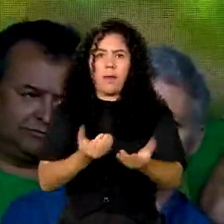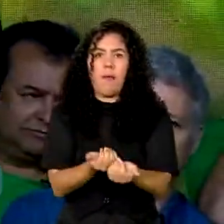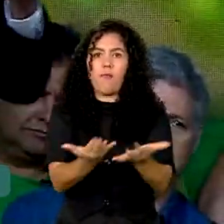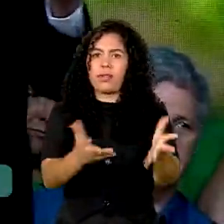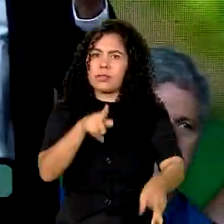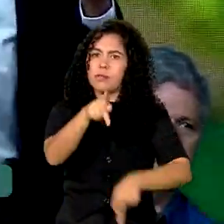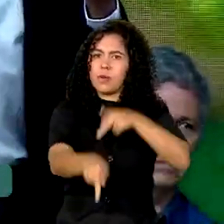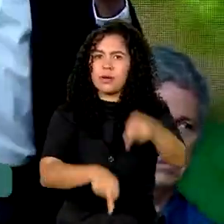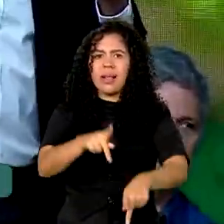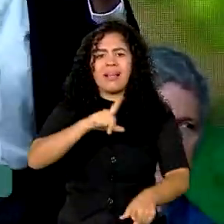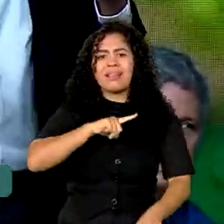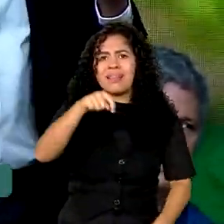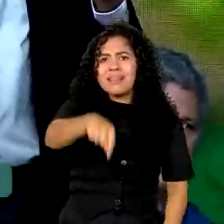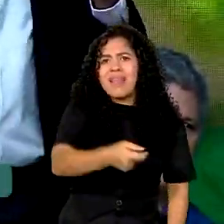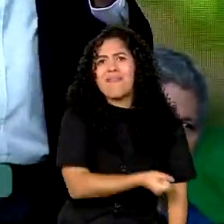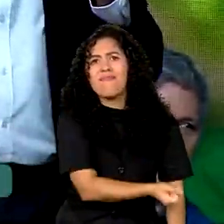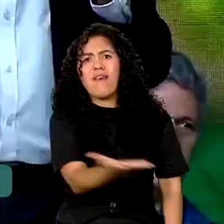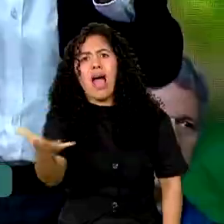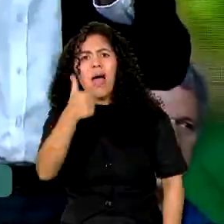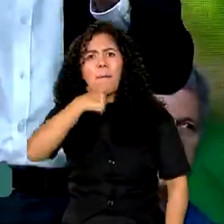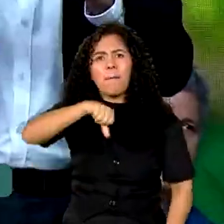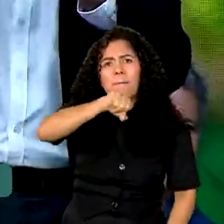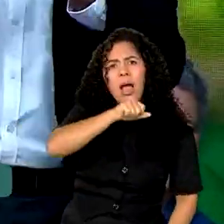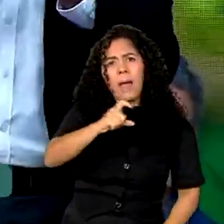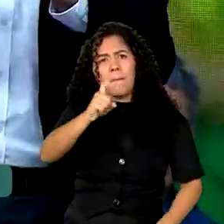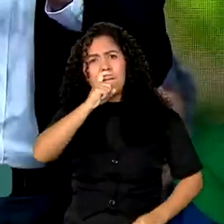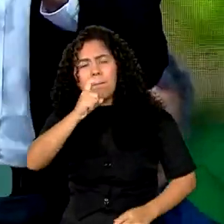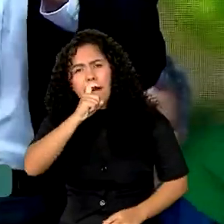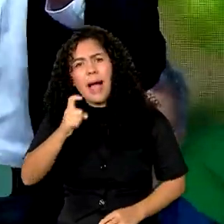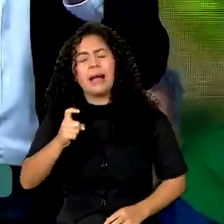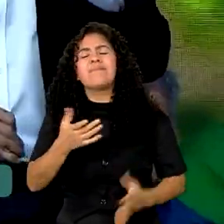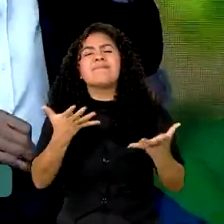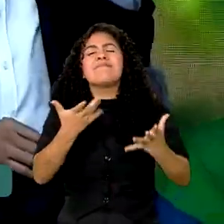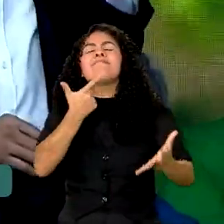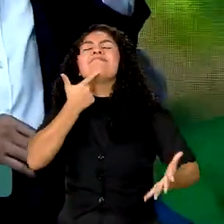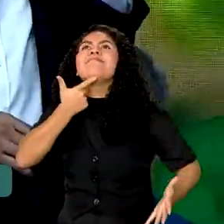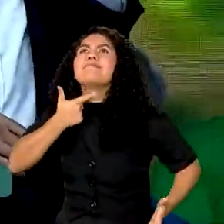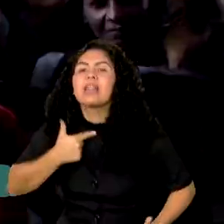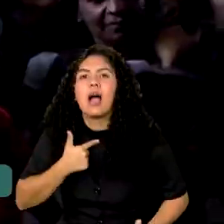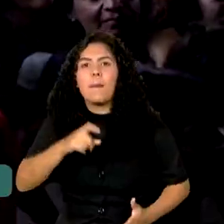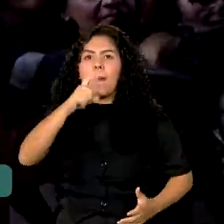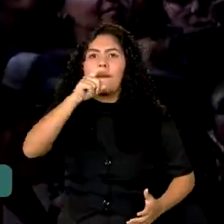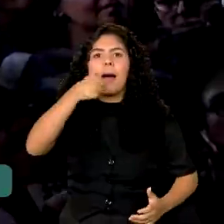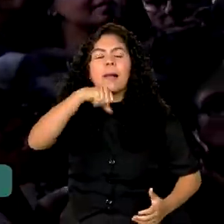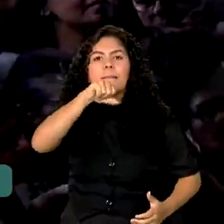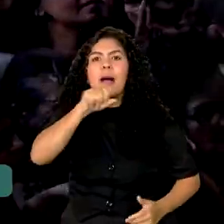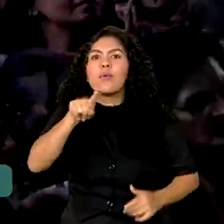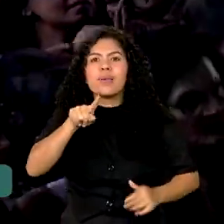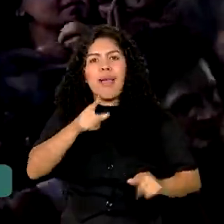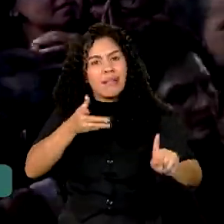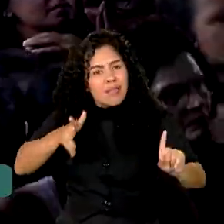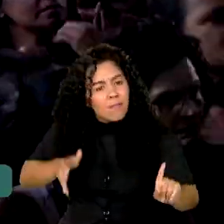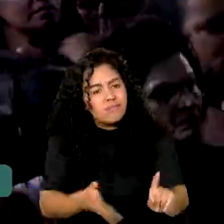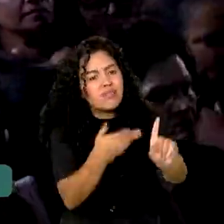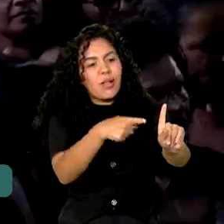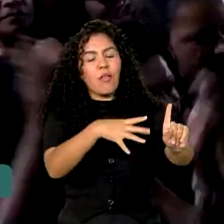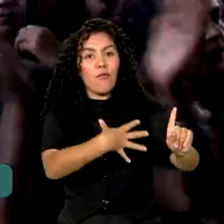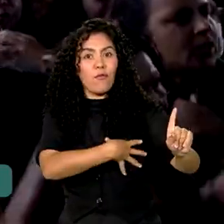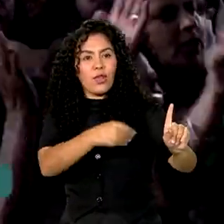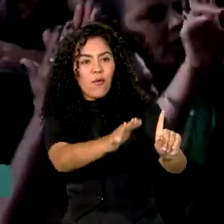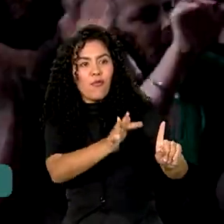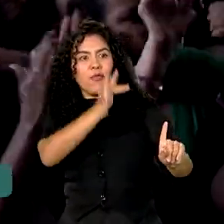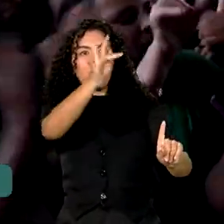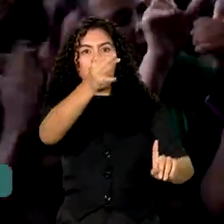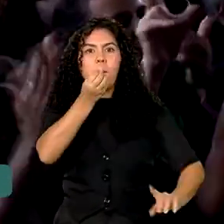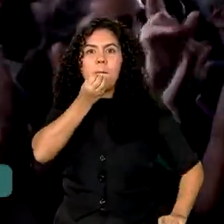Aqui tem muitas mães e pais. A maior vontade de um pai e de uma mãe é querer o bem e o futuro para os seus filhos. É ou não é?